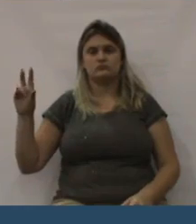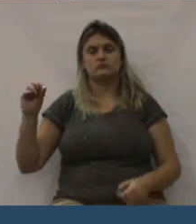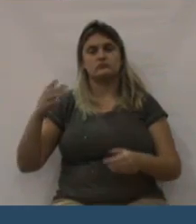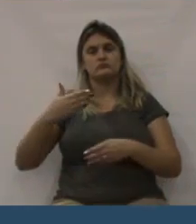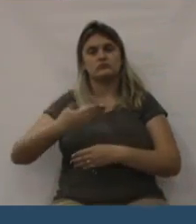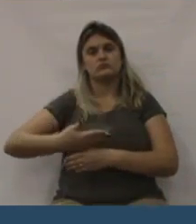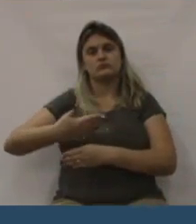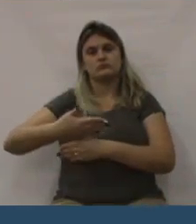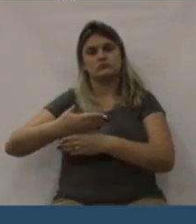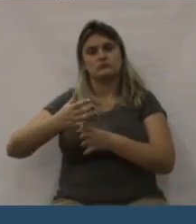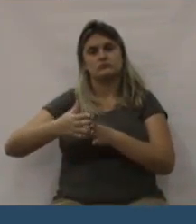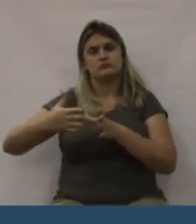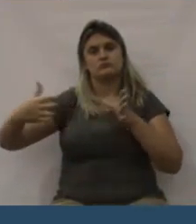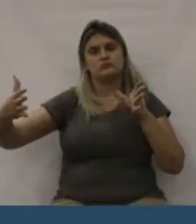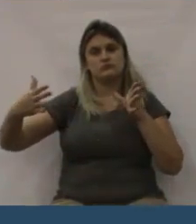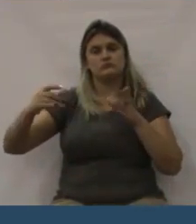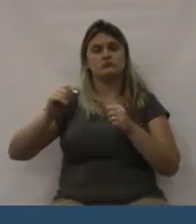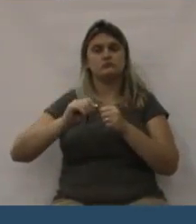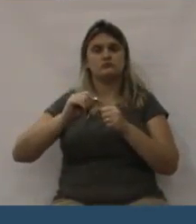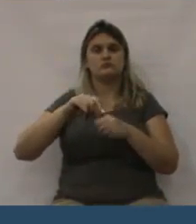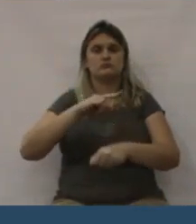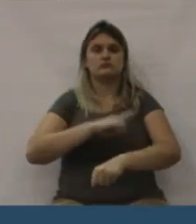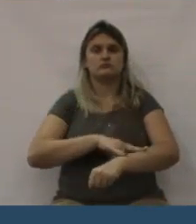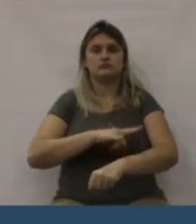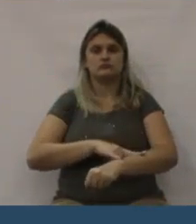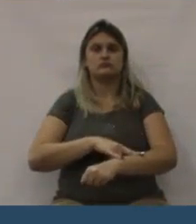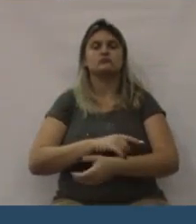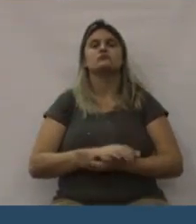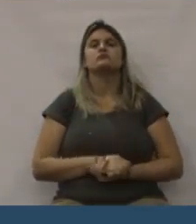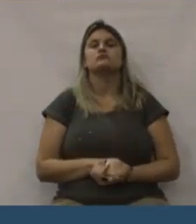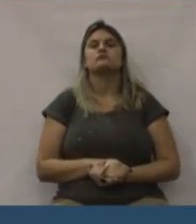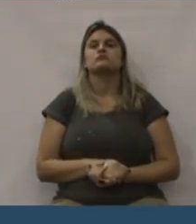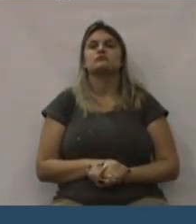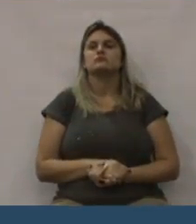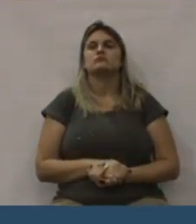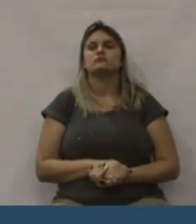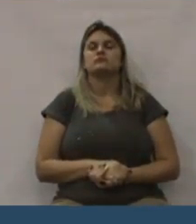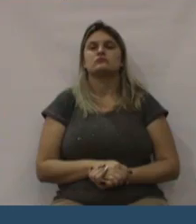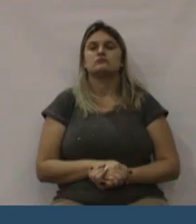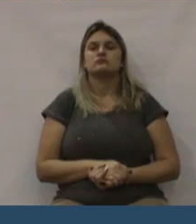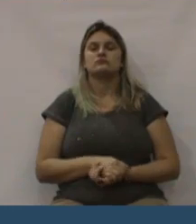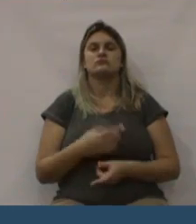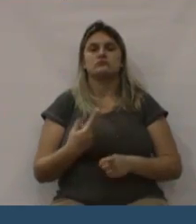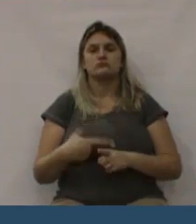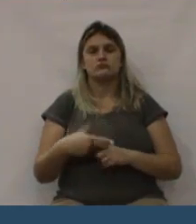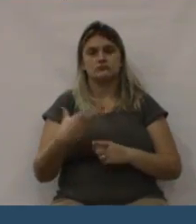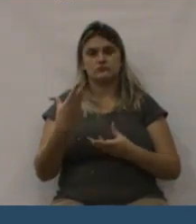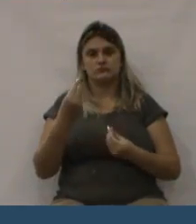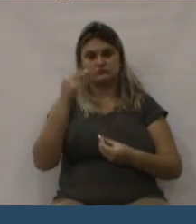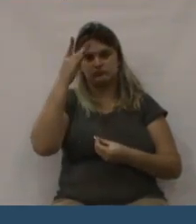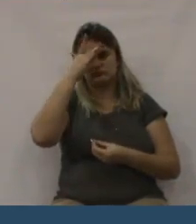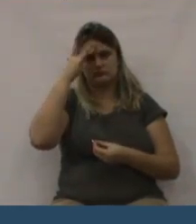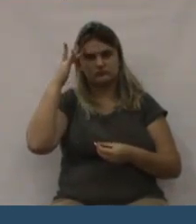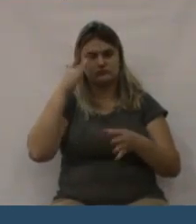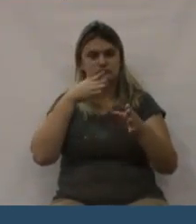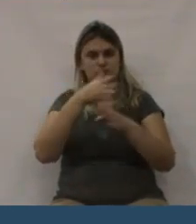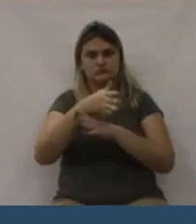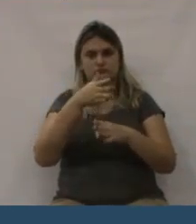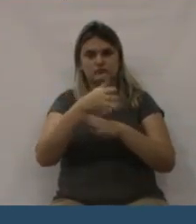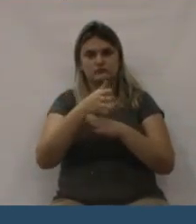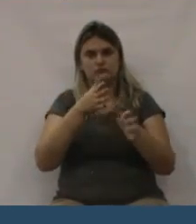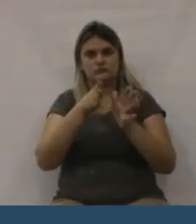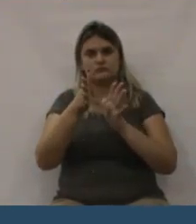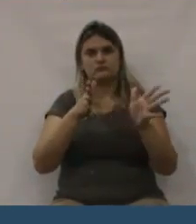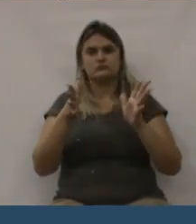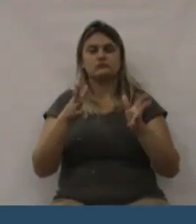fazer o transporte de nossos idosos para as suas atividades. Na gestão do Hussein, quando ele era